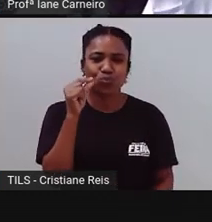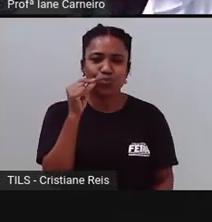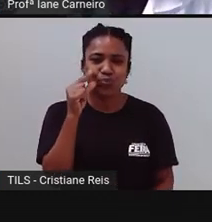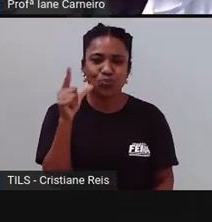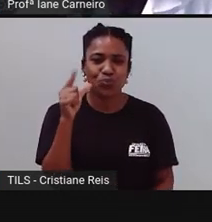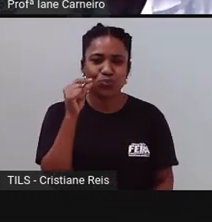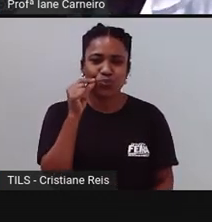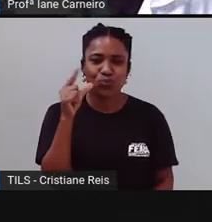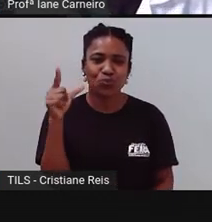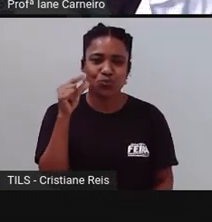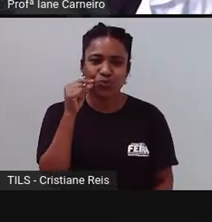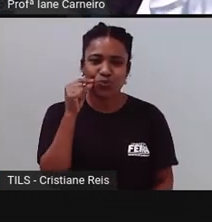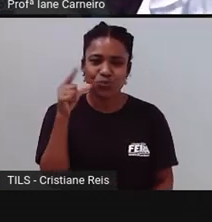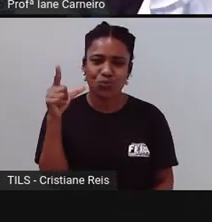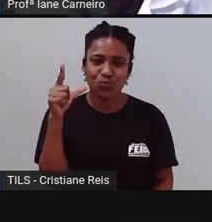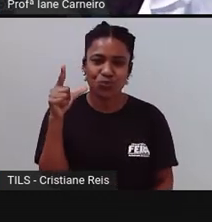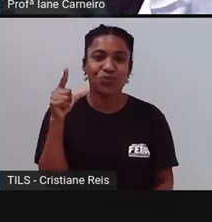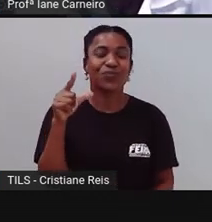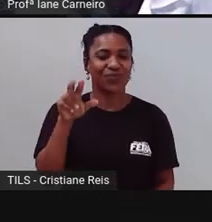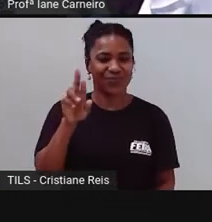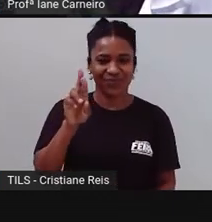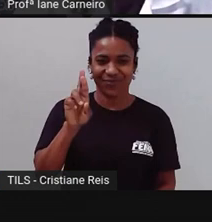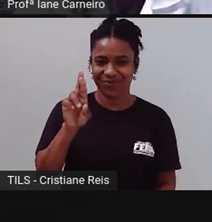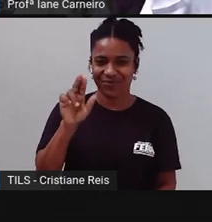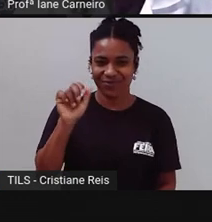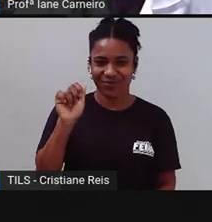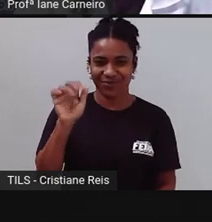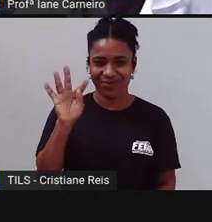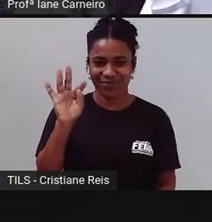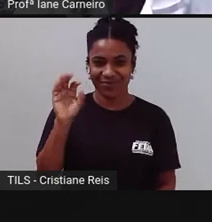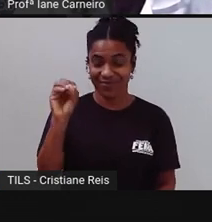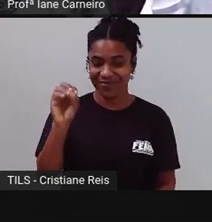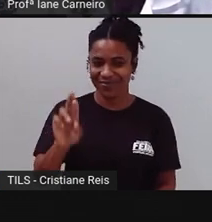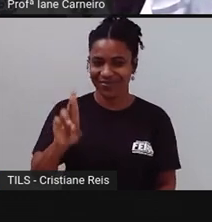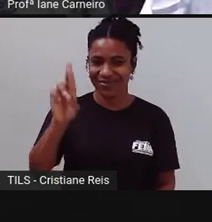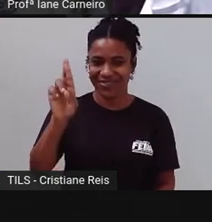palavra rato? Rê. Vamos botar aqui.